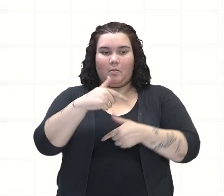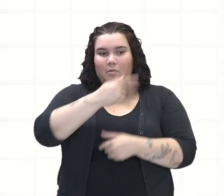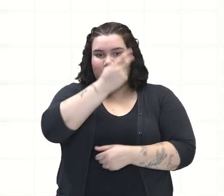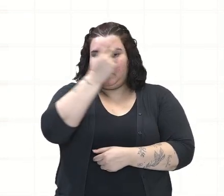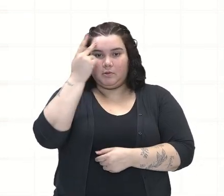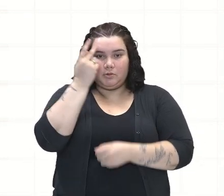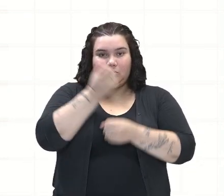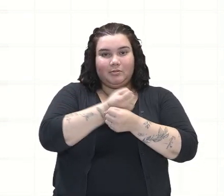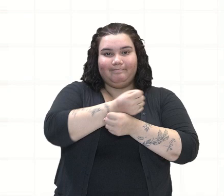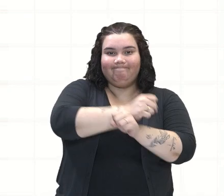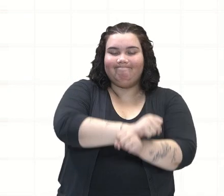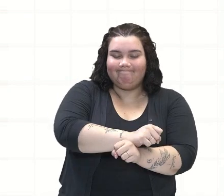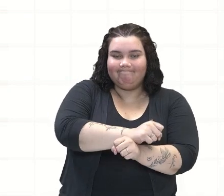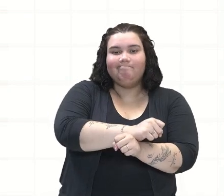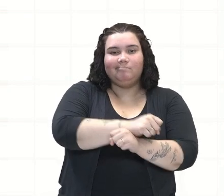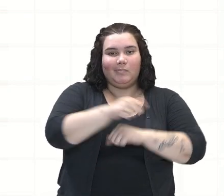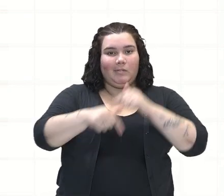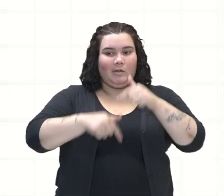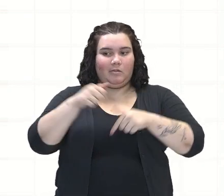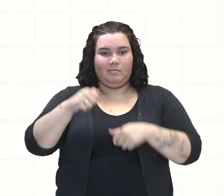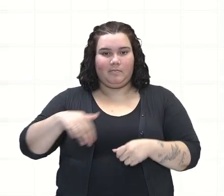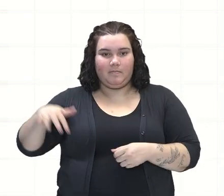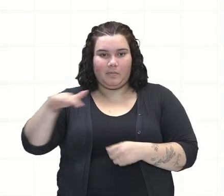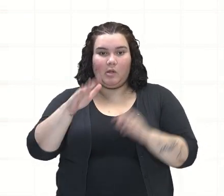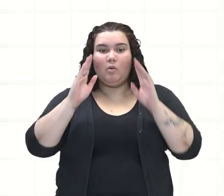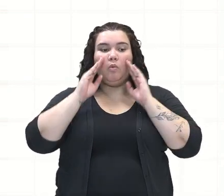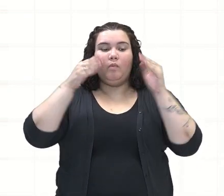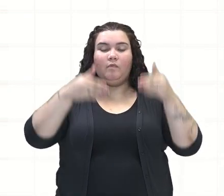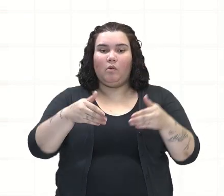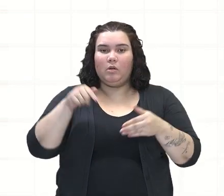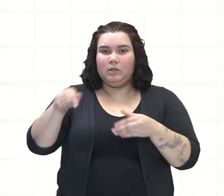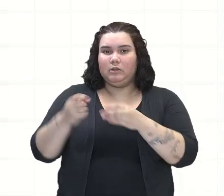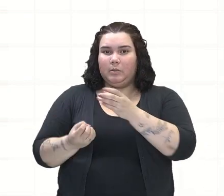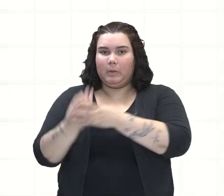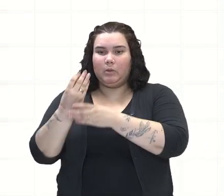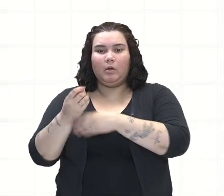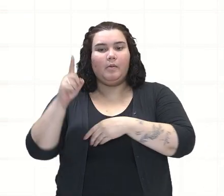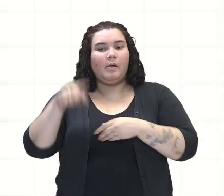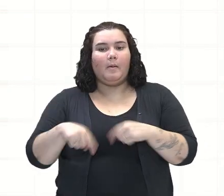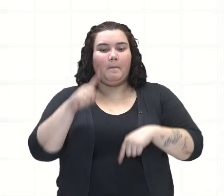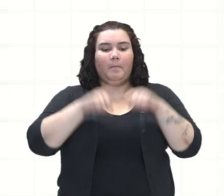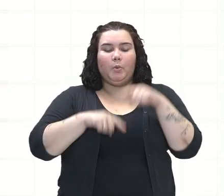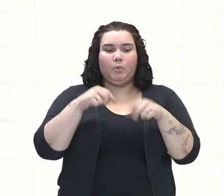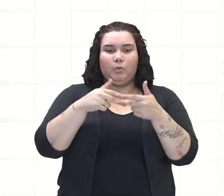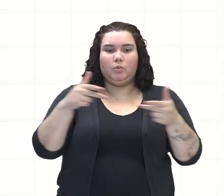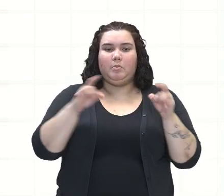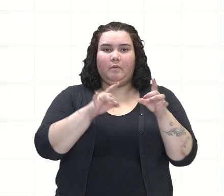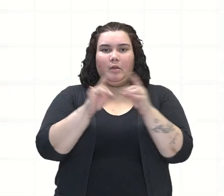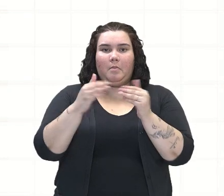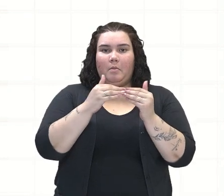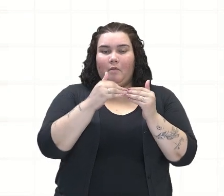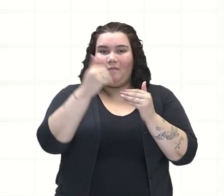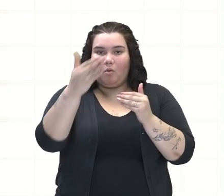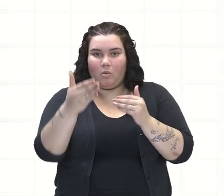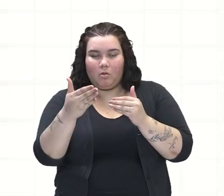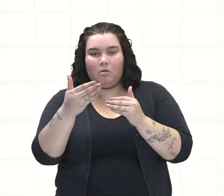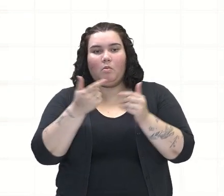por pessoas escravizadas, tá? O foco da produção era o mercado externo, a metrópole, no caso, os ingleses,